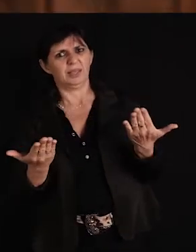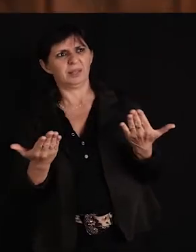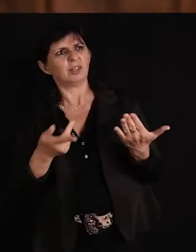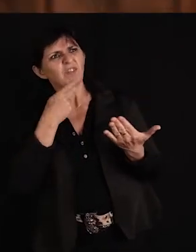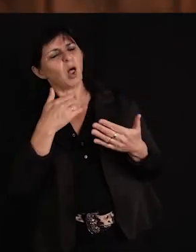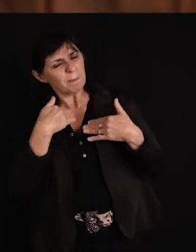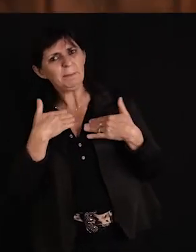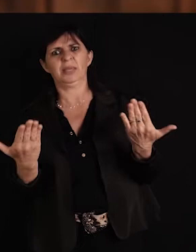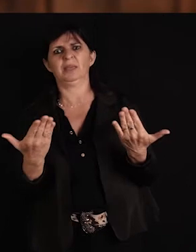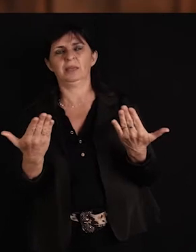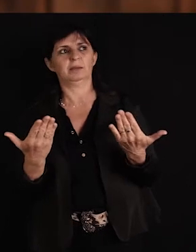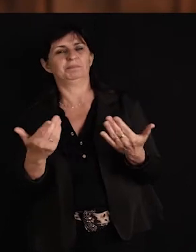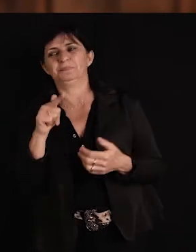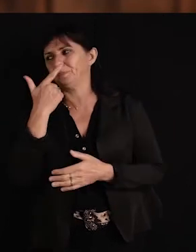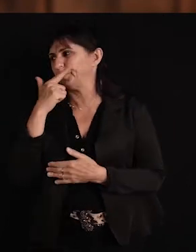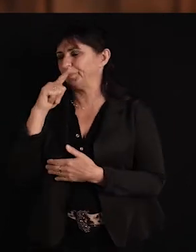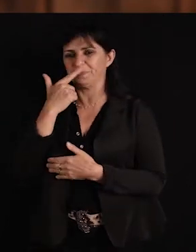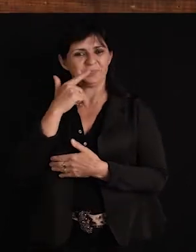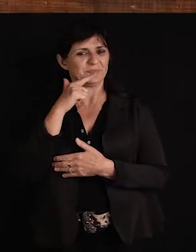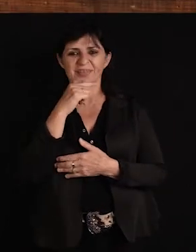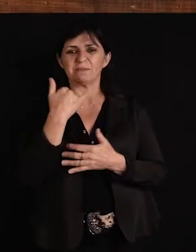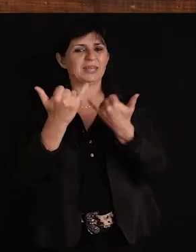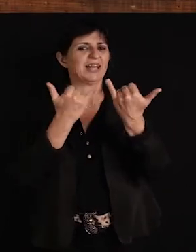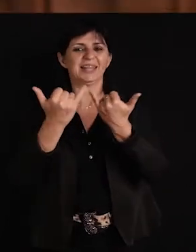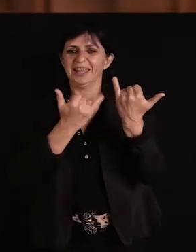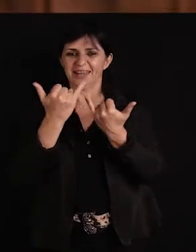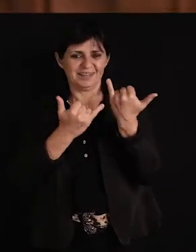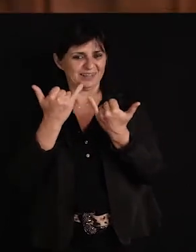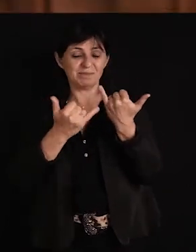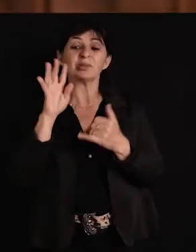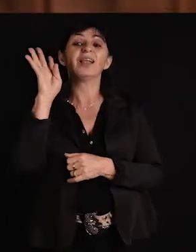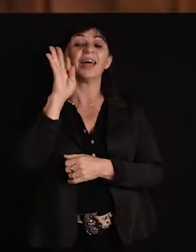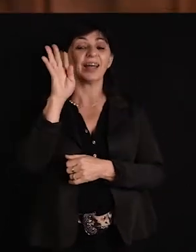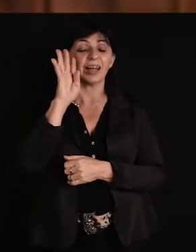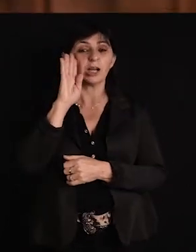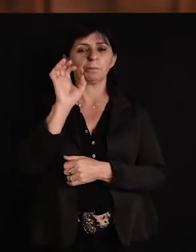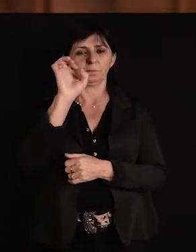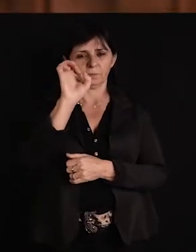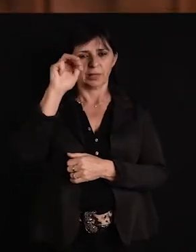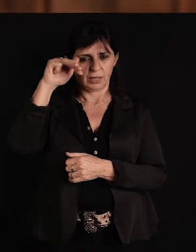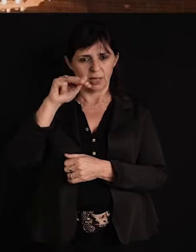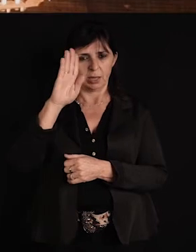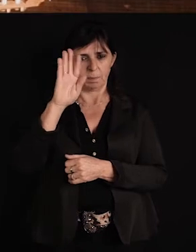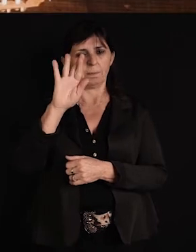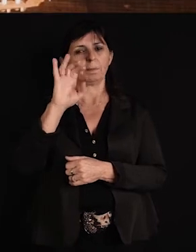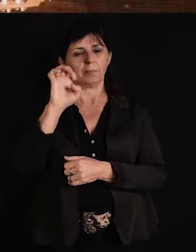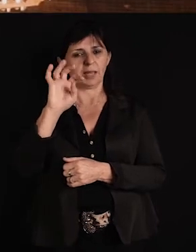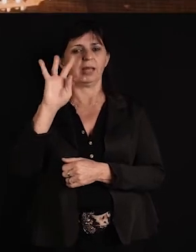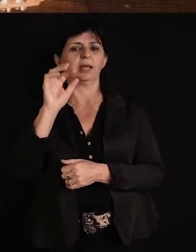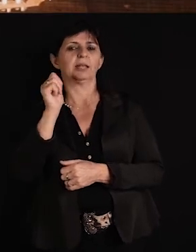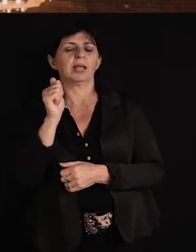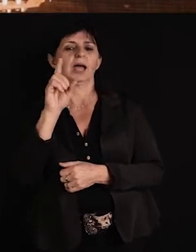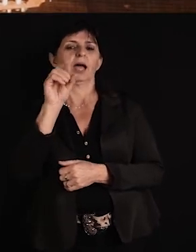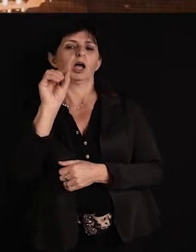Então, isso aí a gente apronta muito. Então, é fenomenal. Embretados, eu conheço essa